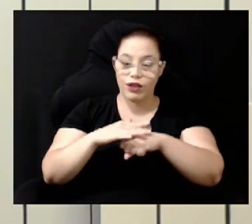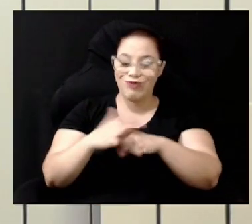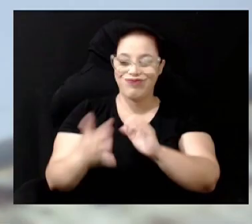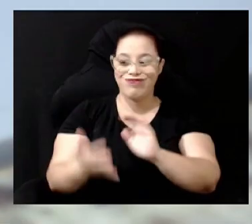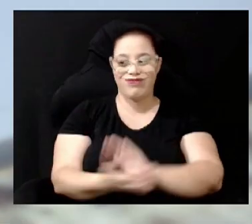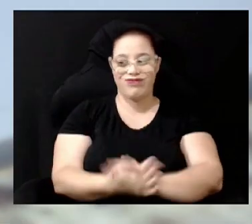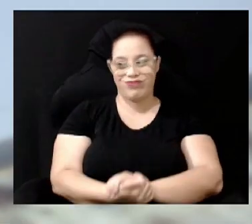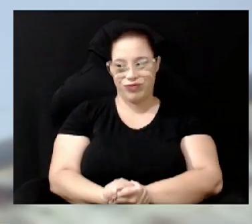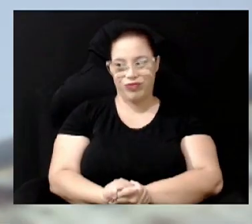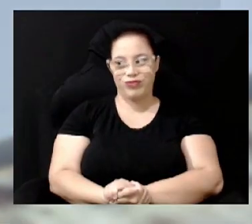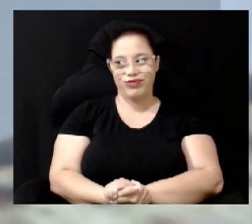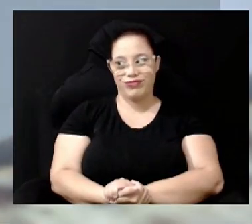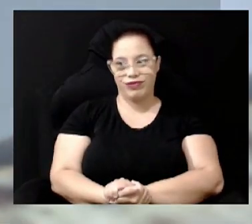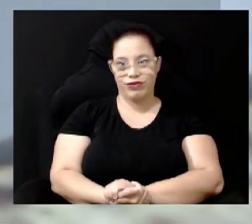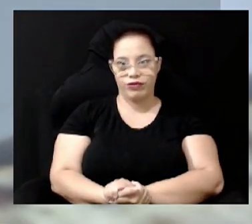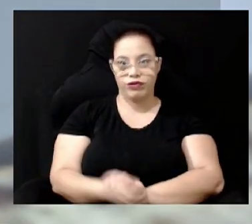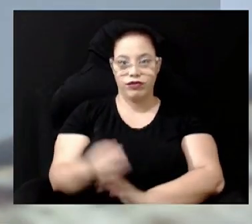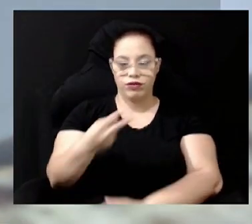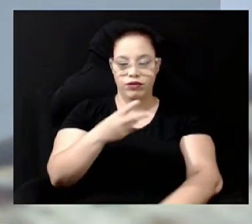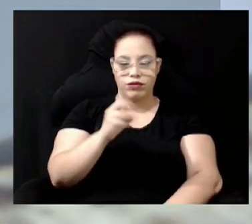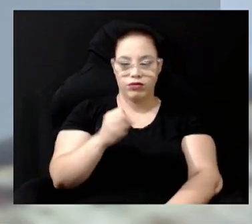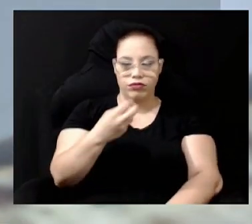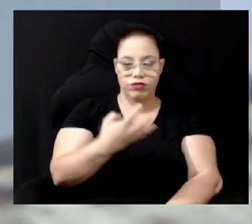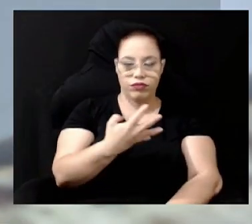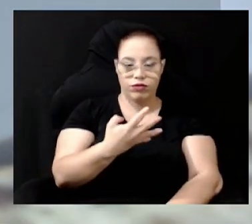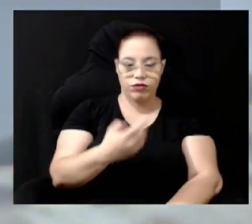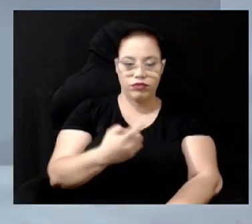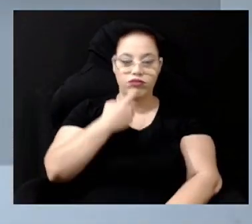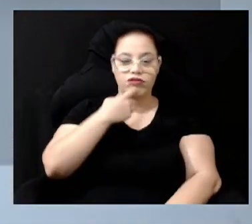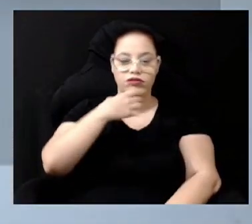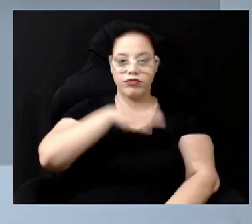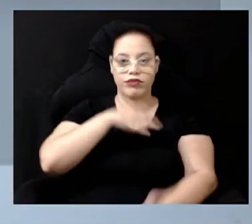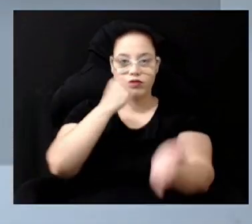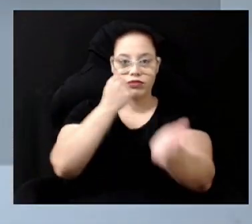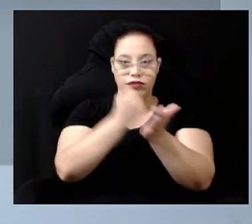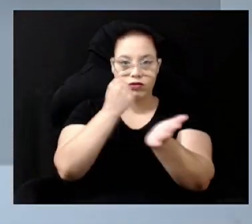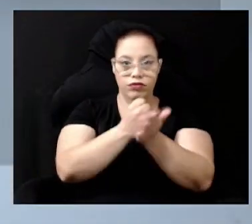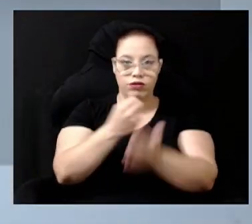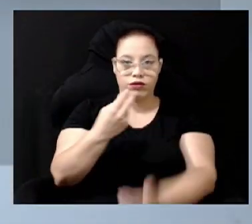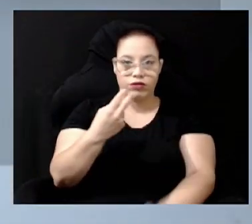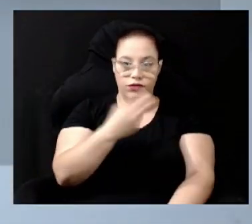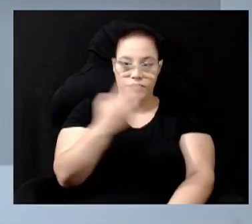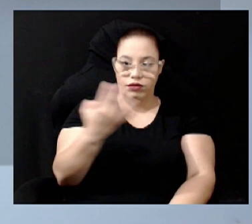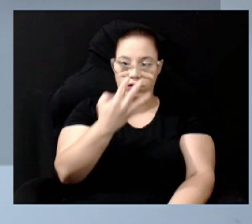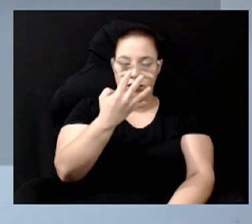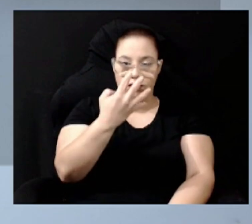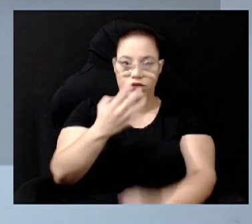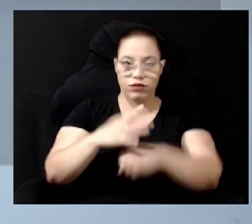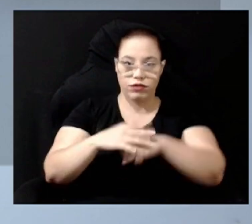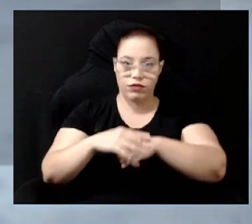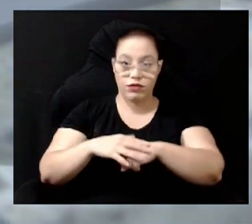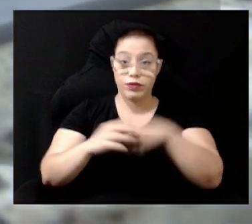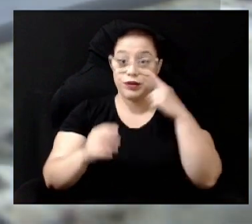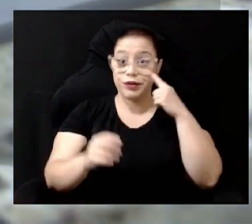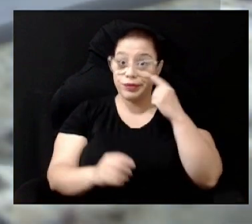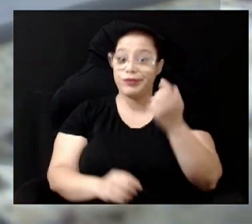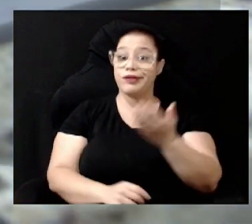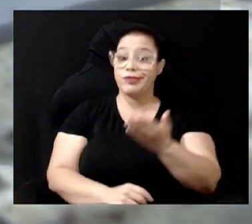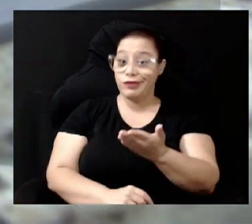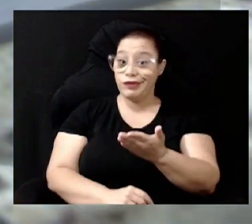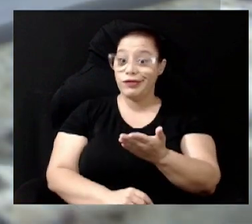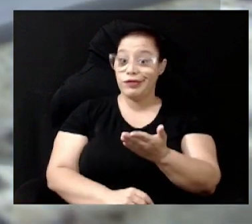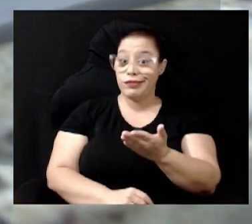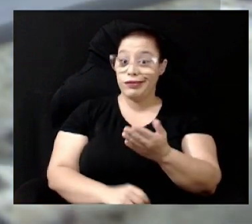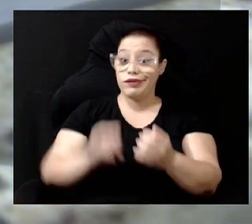Em 2024 a cidade de Campinas registrou 24 casos de coqueluche entre os meses de janeiro e